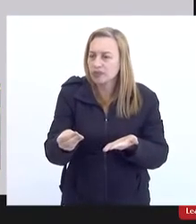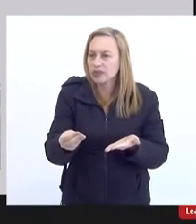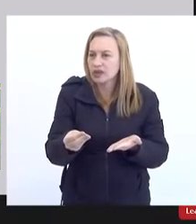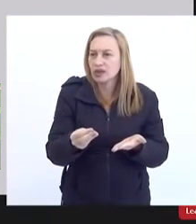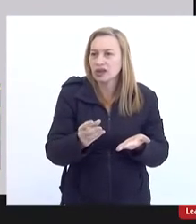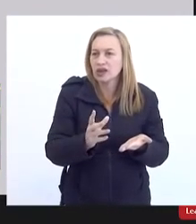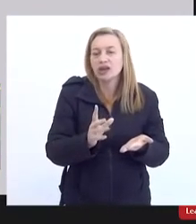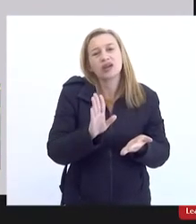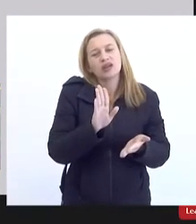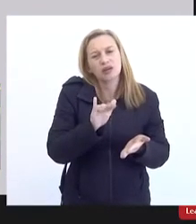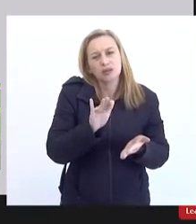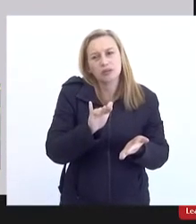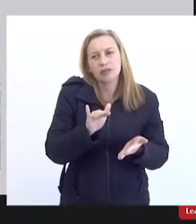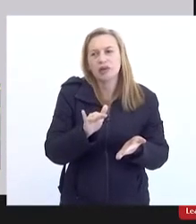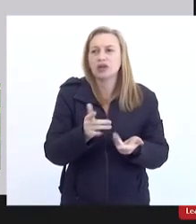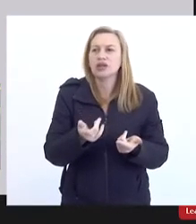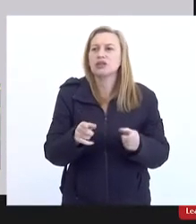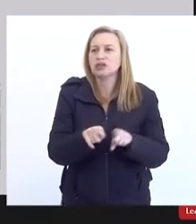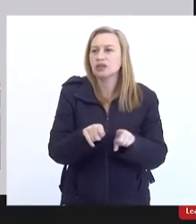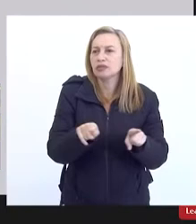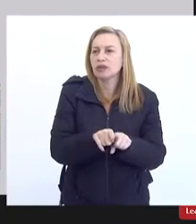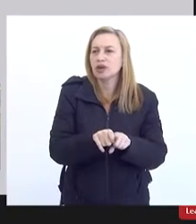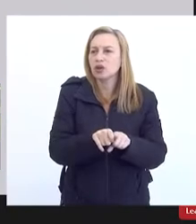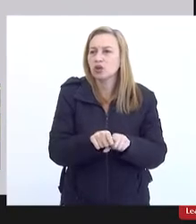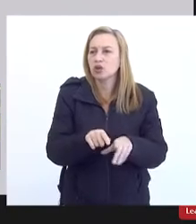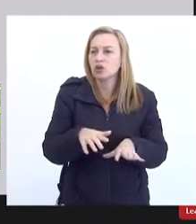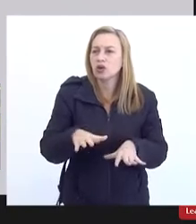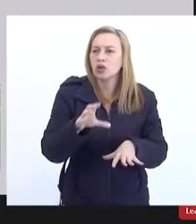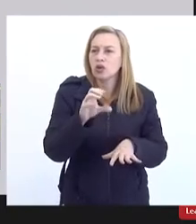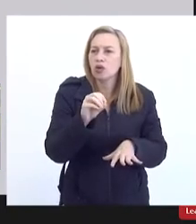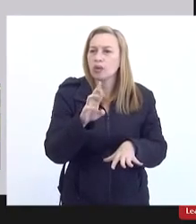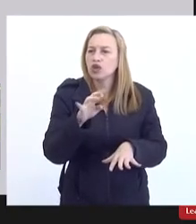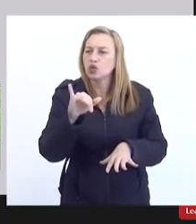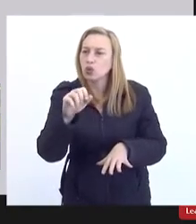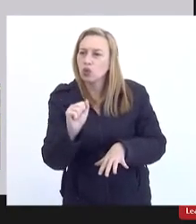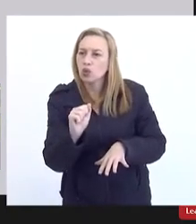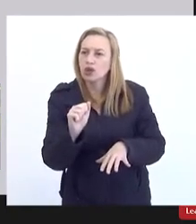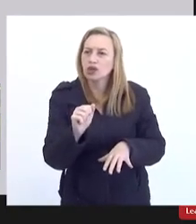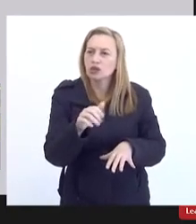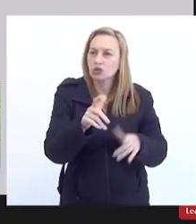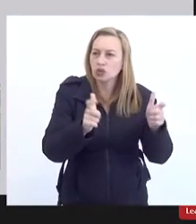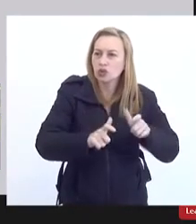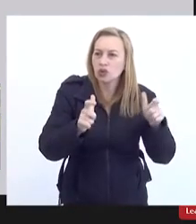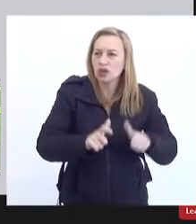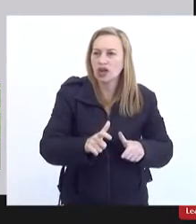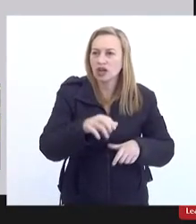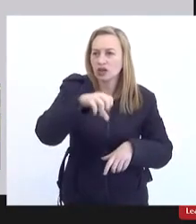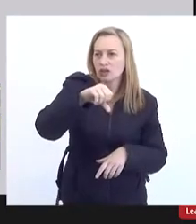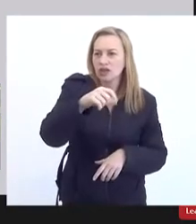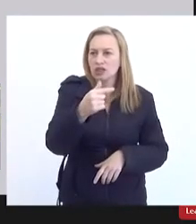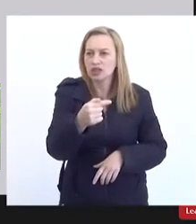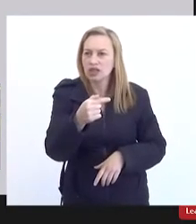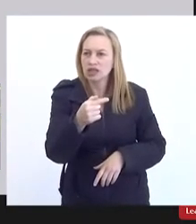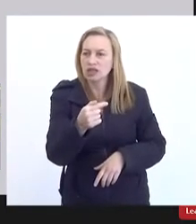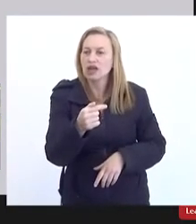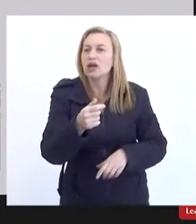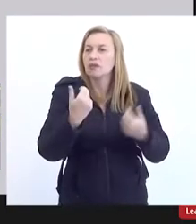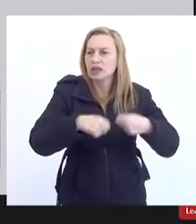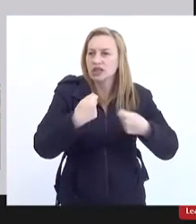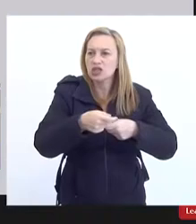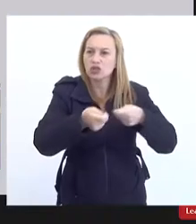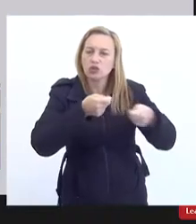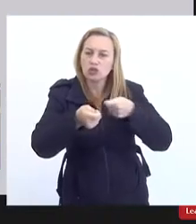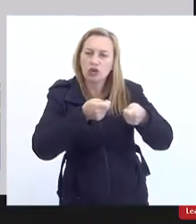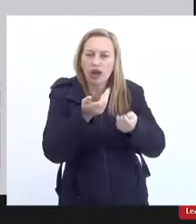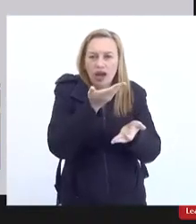Assim como a cobertura da rede. A gente tem 97%, quase pleno, mas ainda é preciso controlar